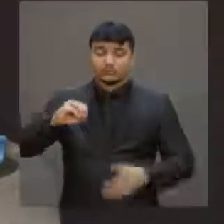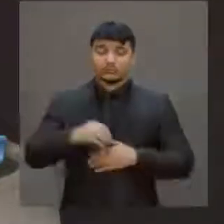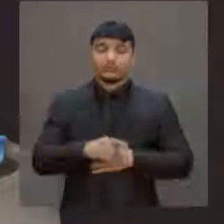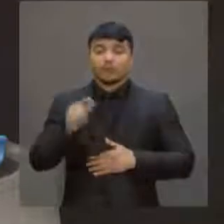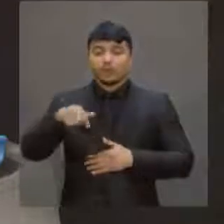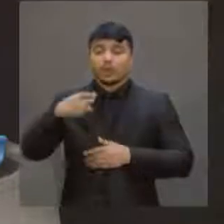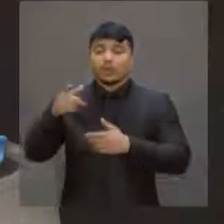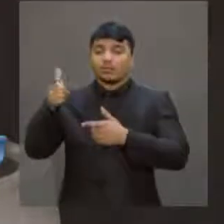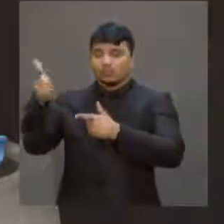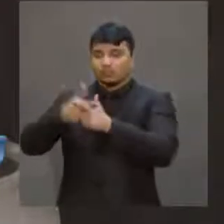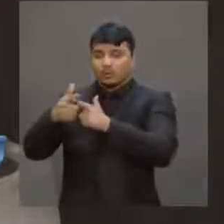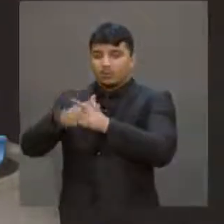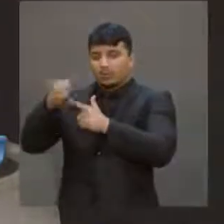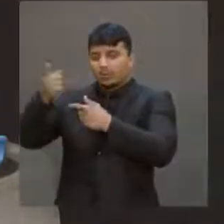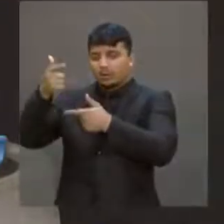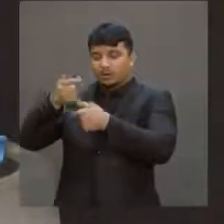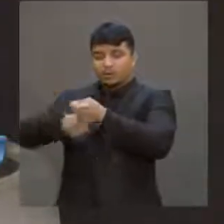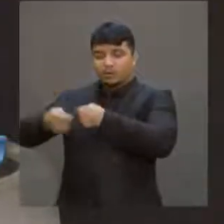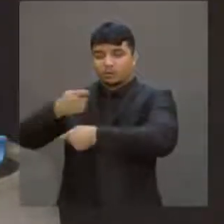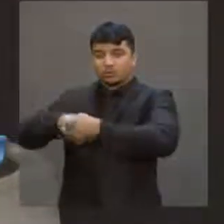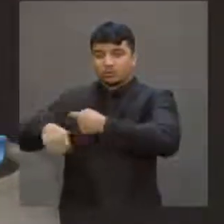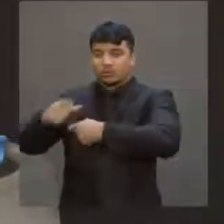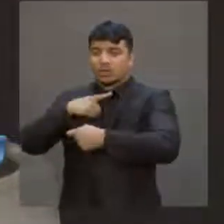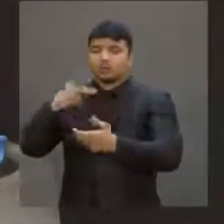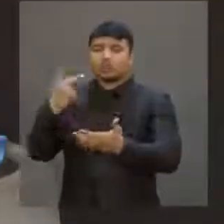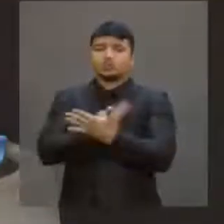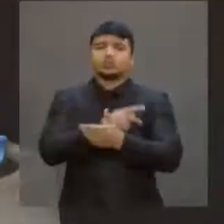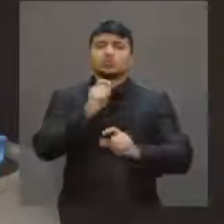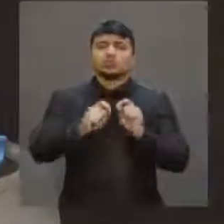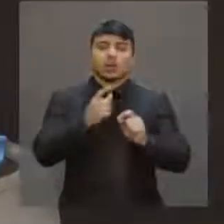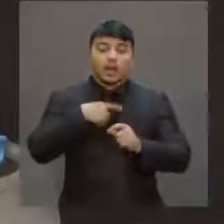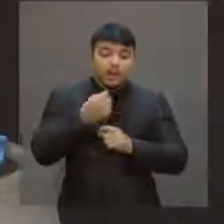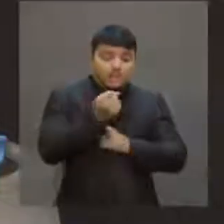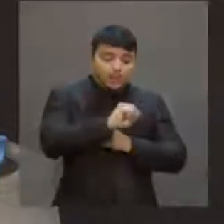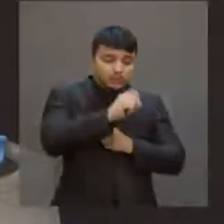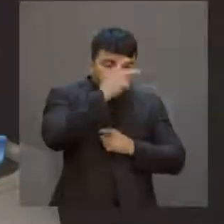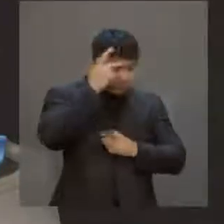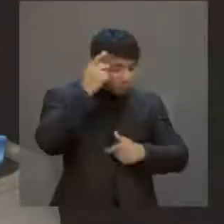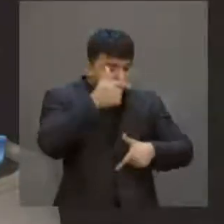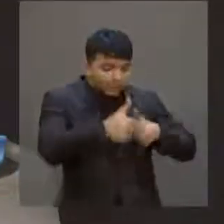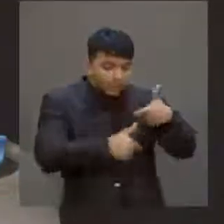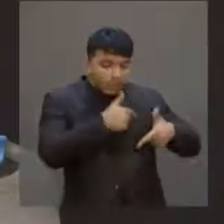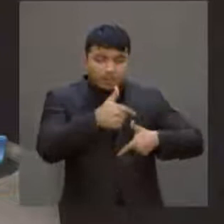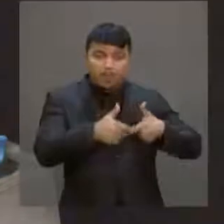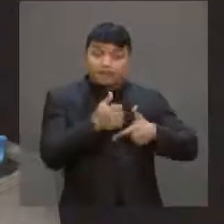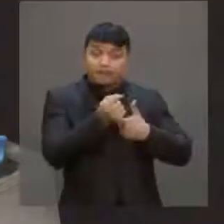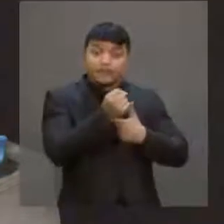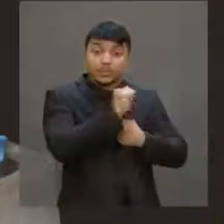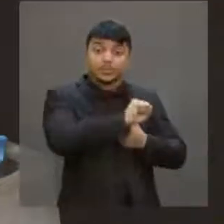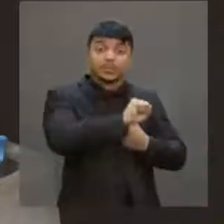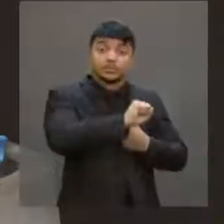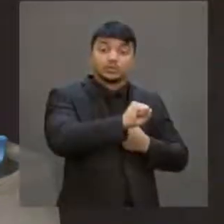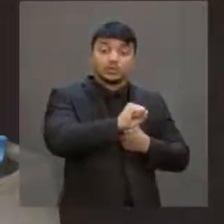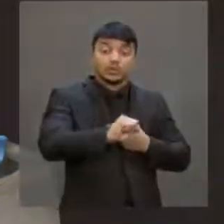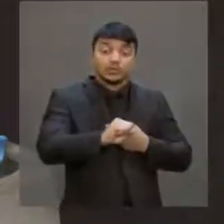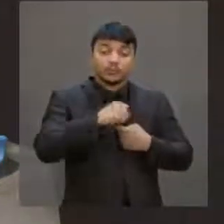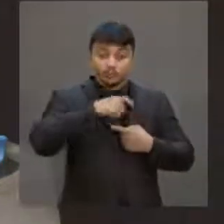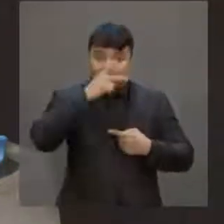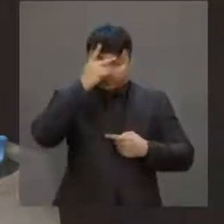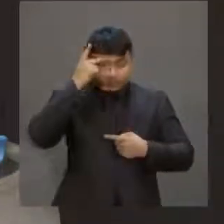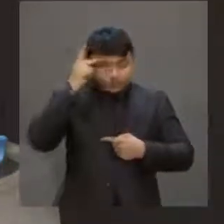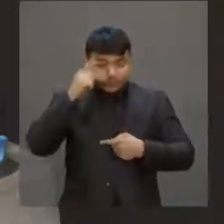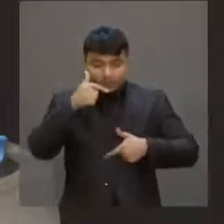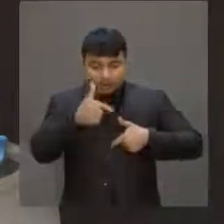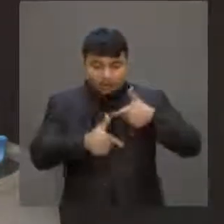uma das agendas para sair da recessão era proteger o trabalho e trabalhador. Quando os trabalhadores